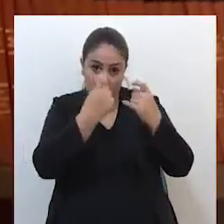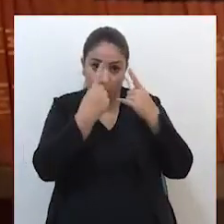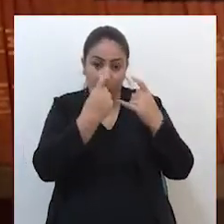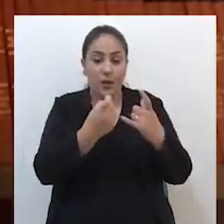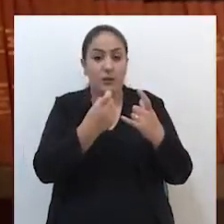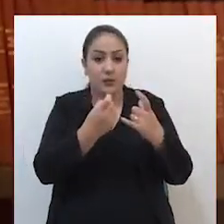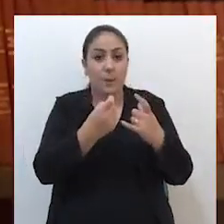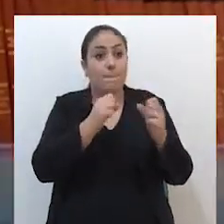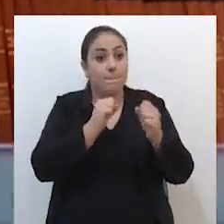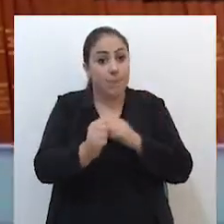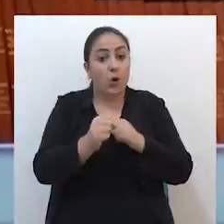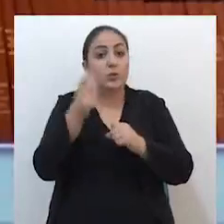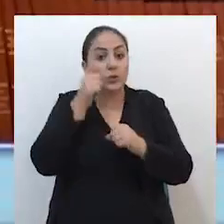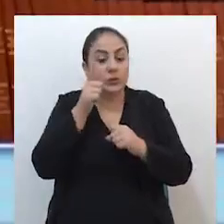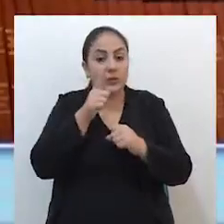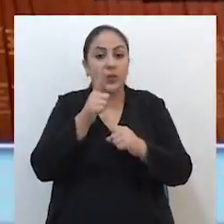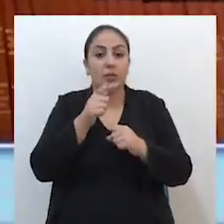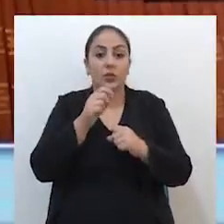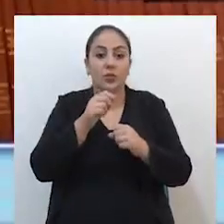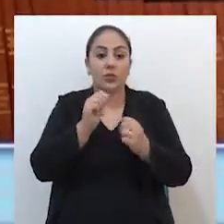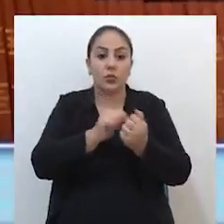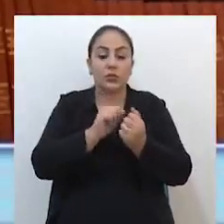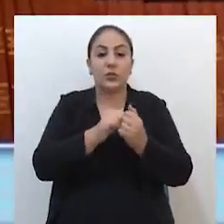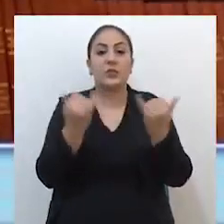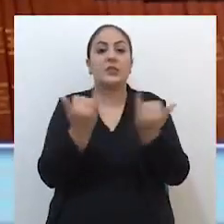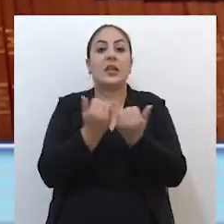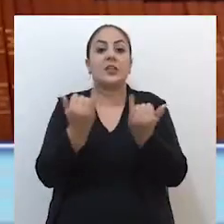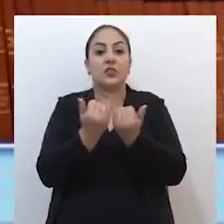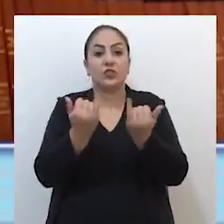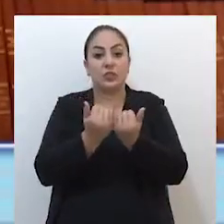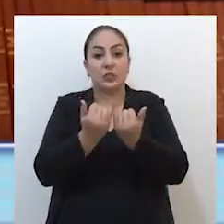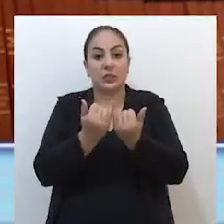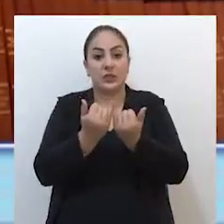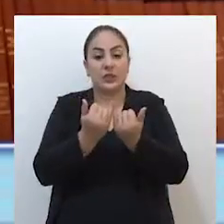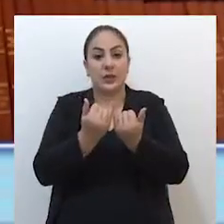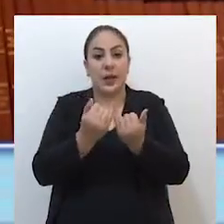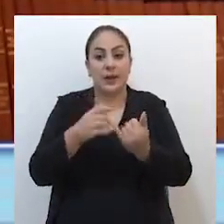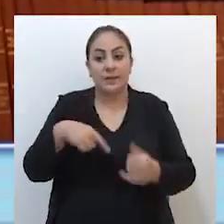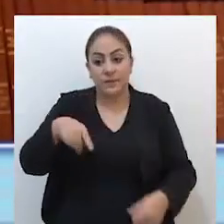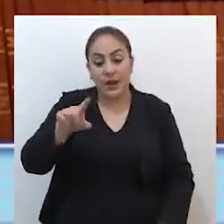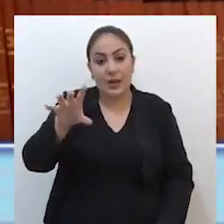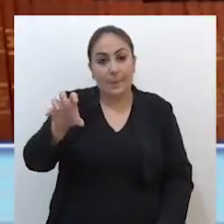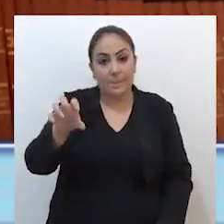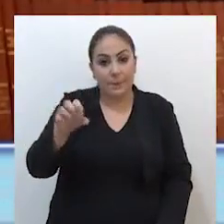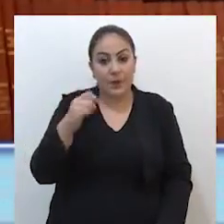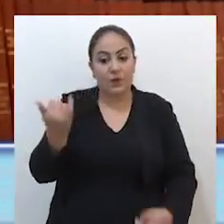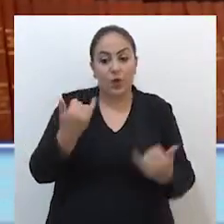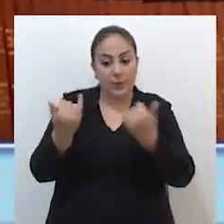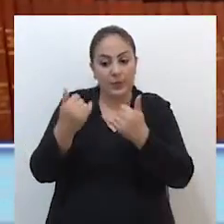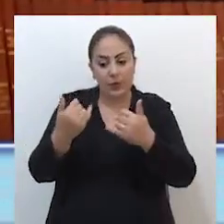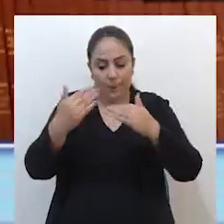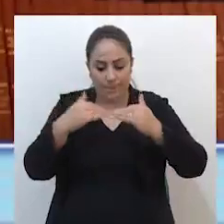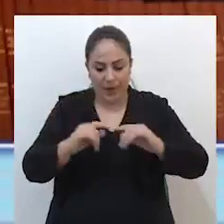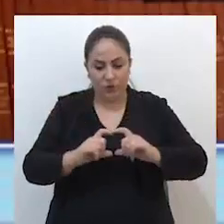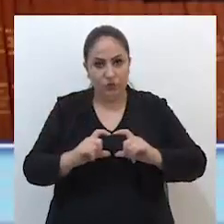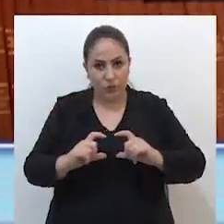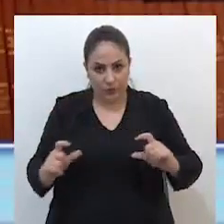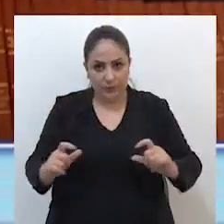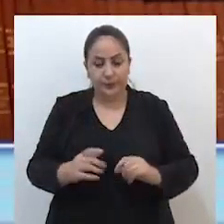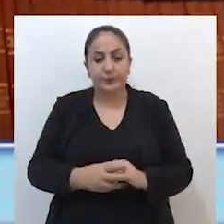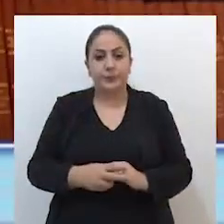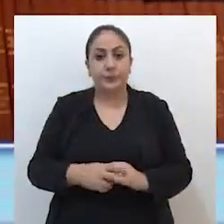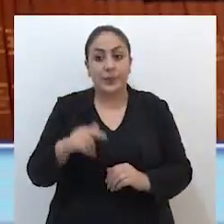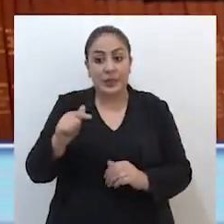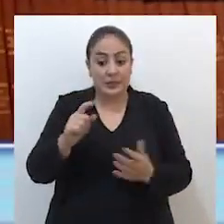vulnerabilidade pode conseguir através do site que você pode pegar nas informações abaixo do vídeo